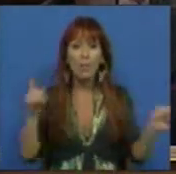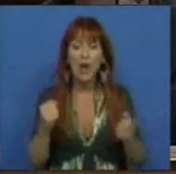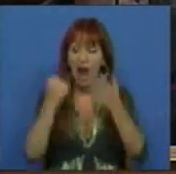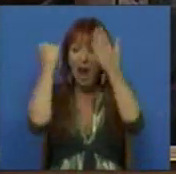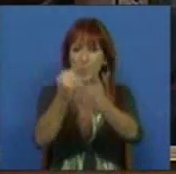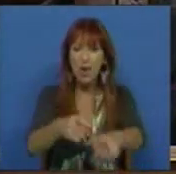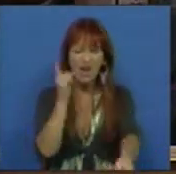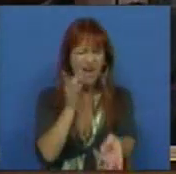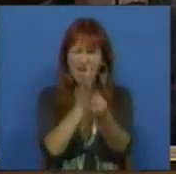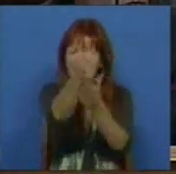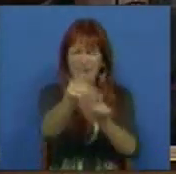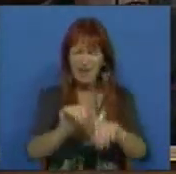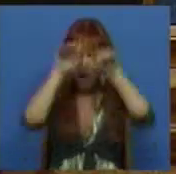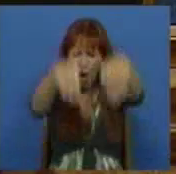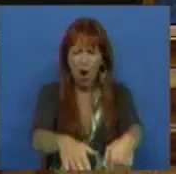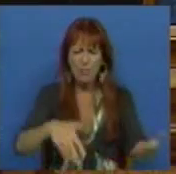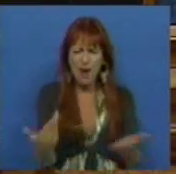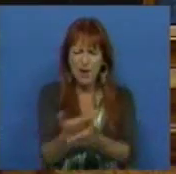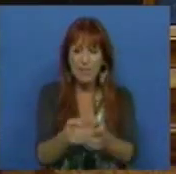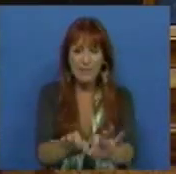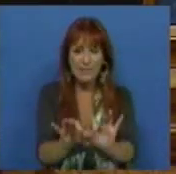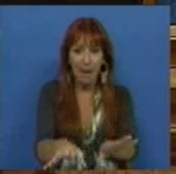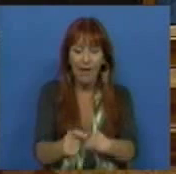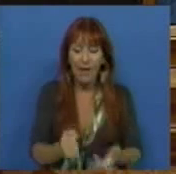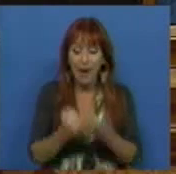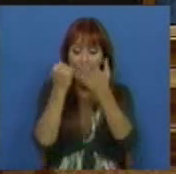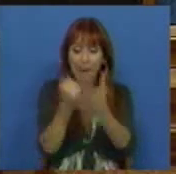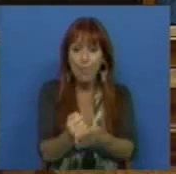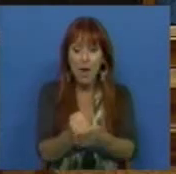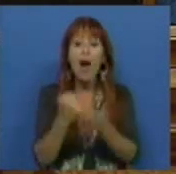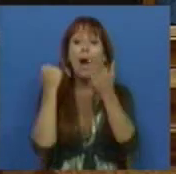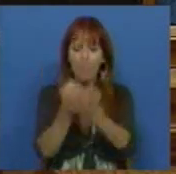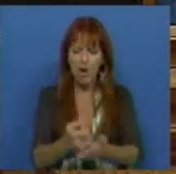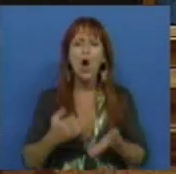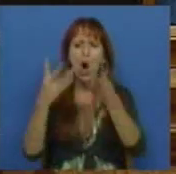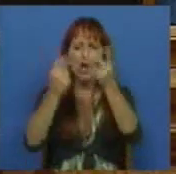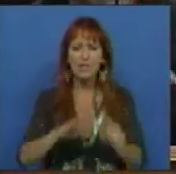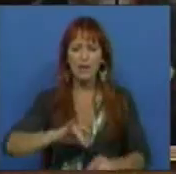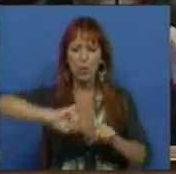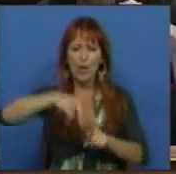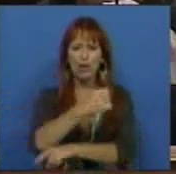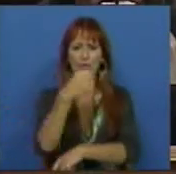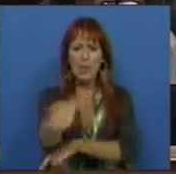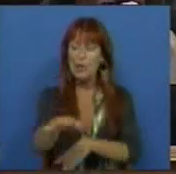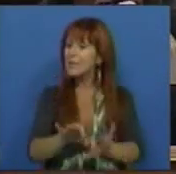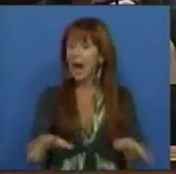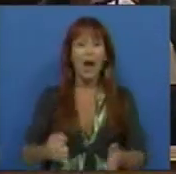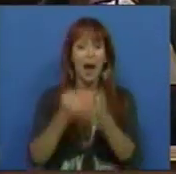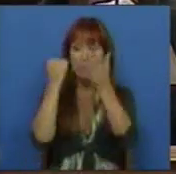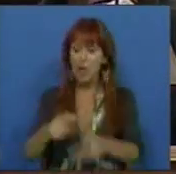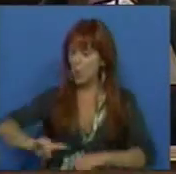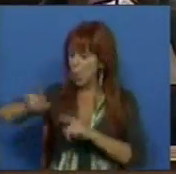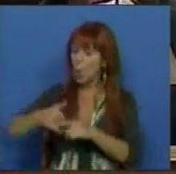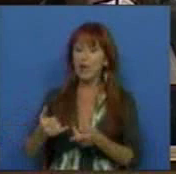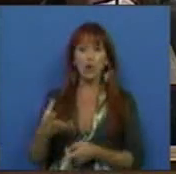apoia esta linha recessiva para a economia. Apoia o Orçamento para 2011 como apoiou o